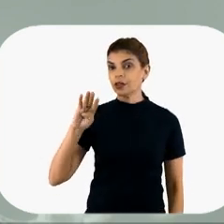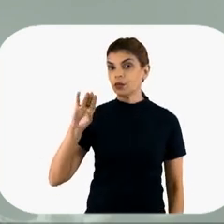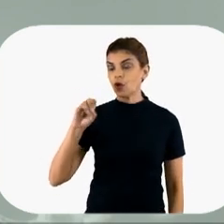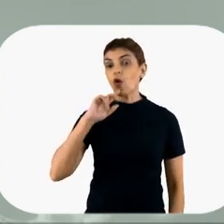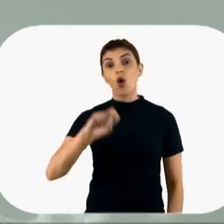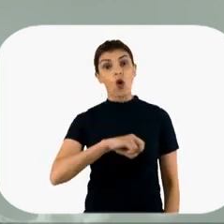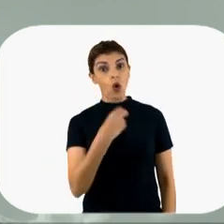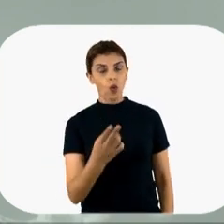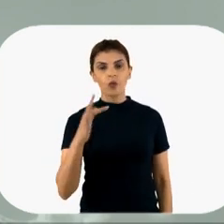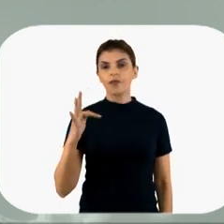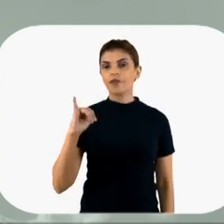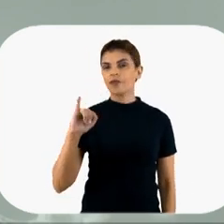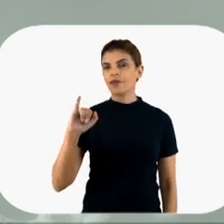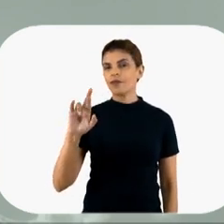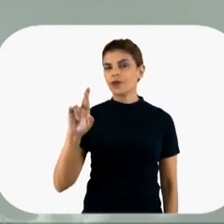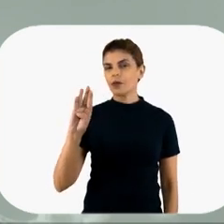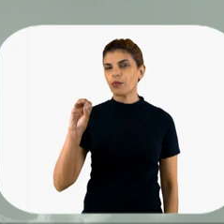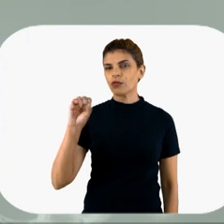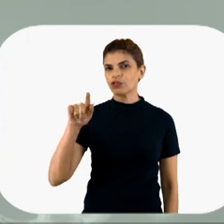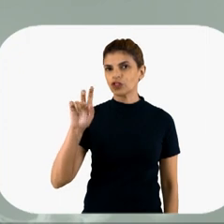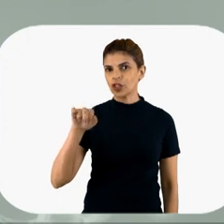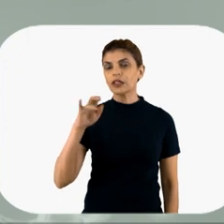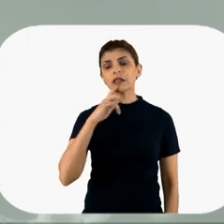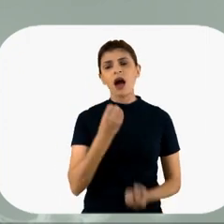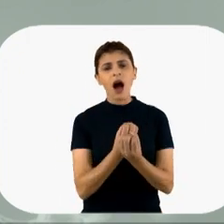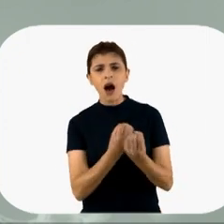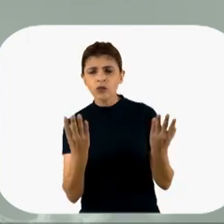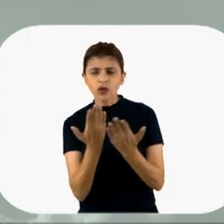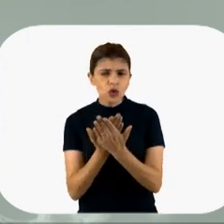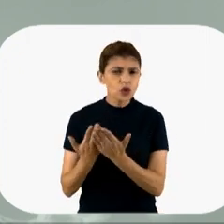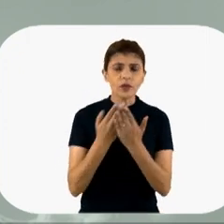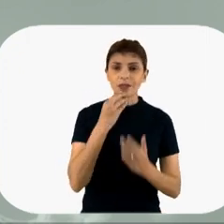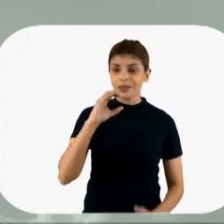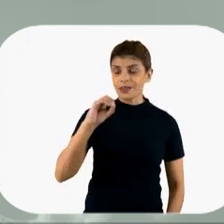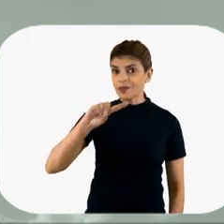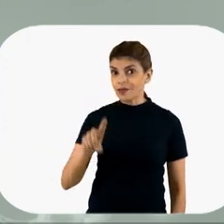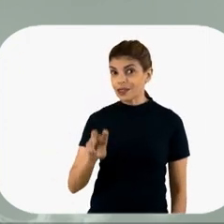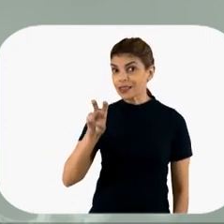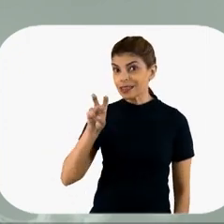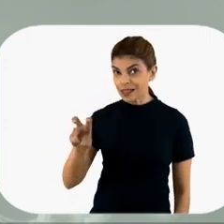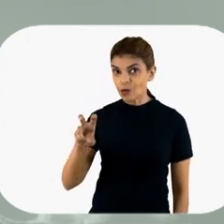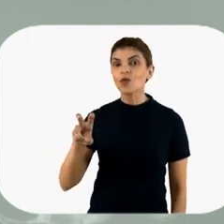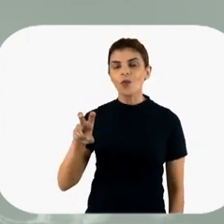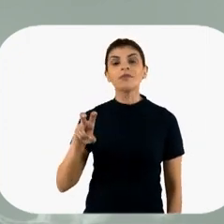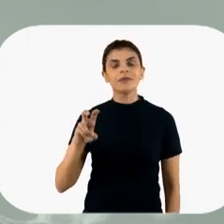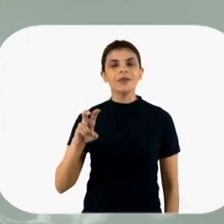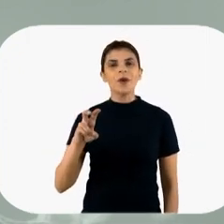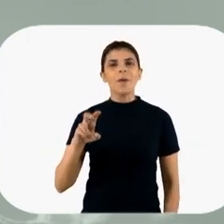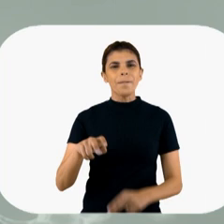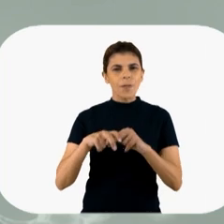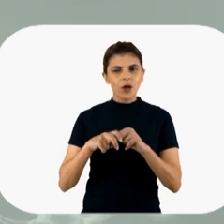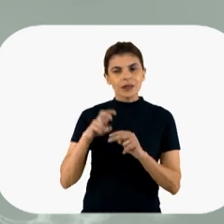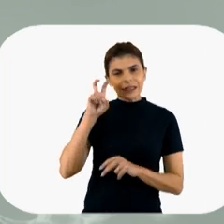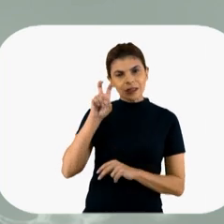ou uma fibrogênese. E nessa hora a gente está tendo alguns estudos dizendo que meio miligrama de metilpredinizoroma